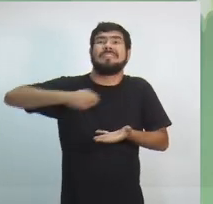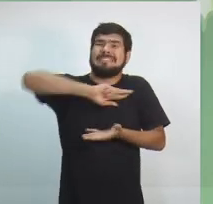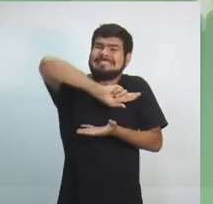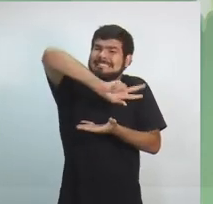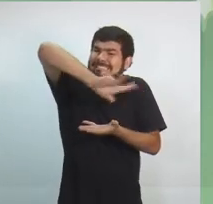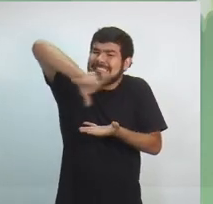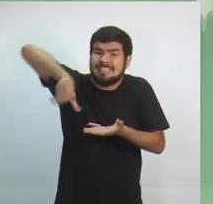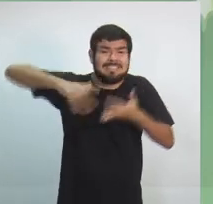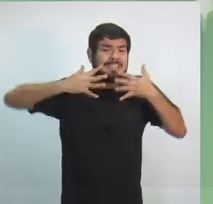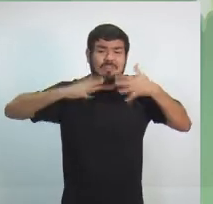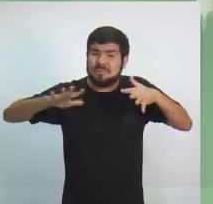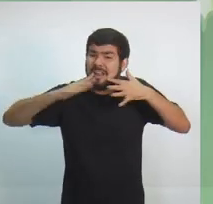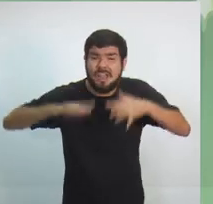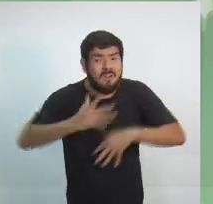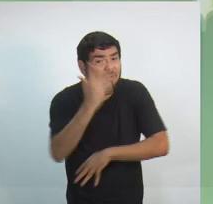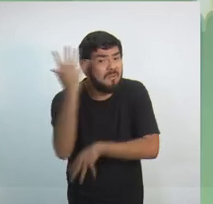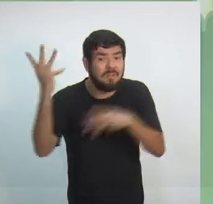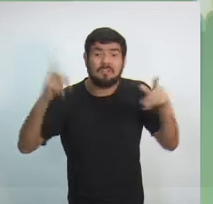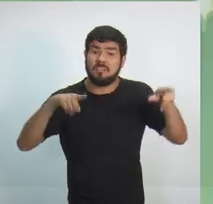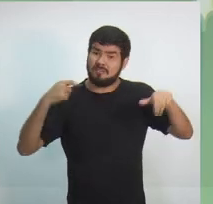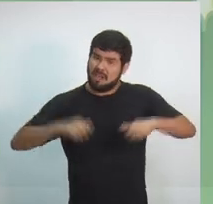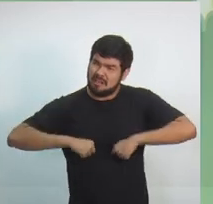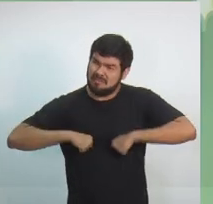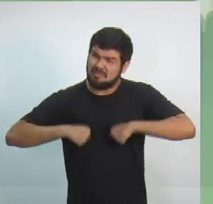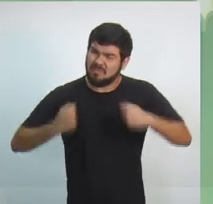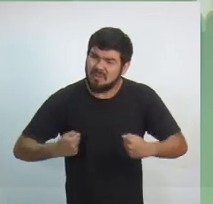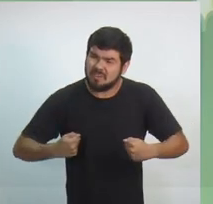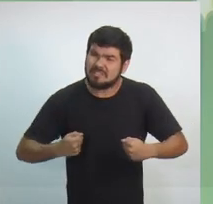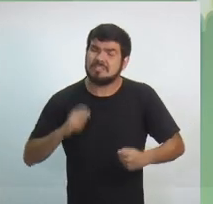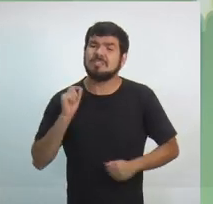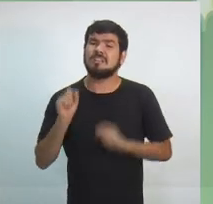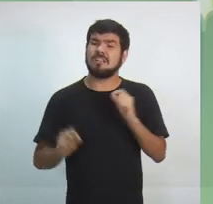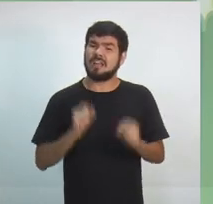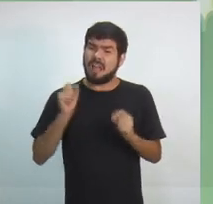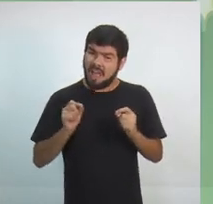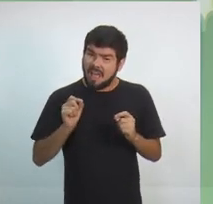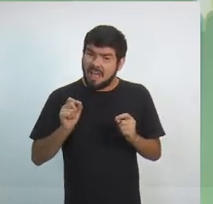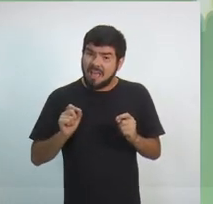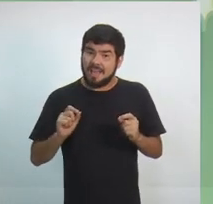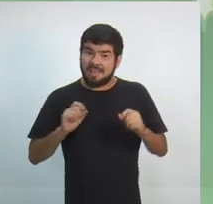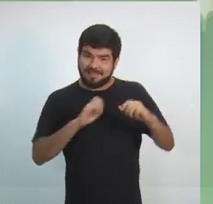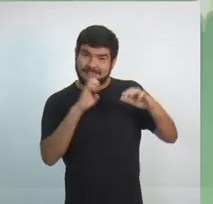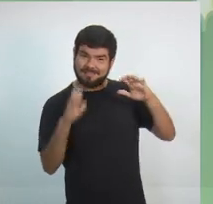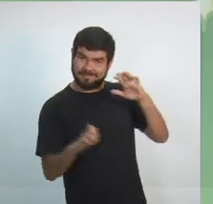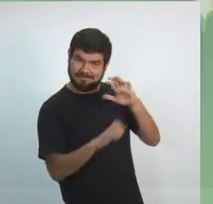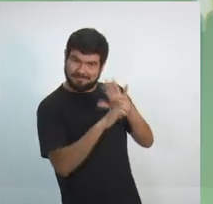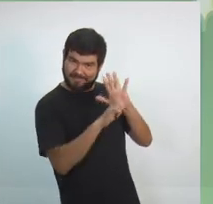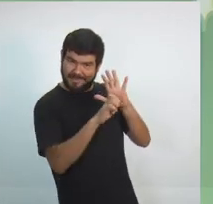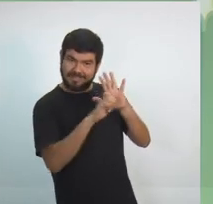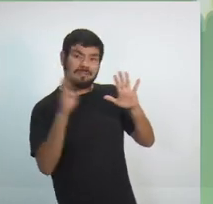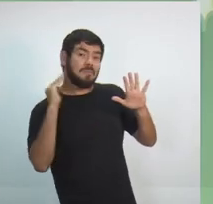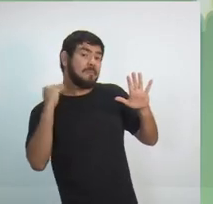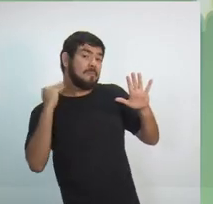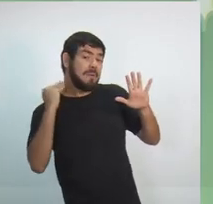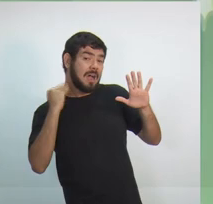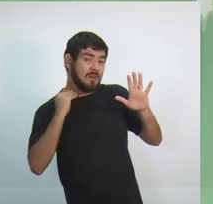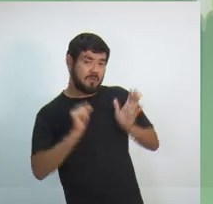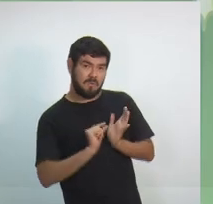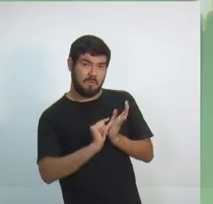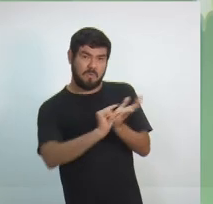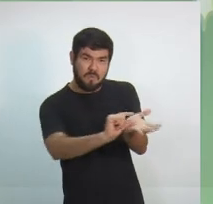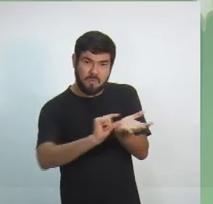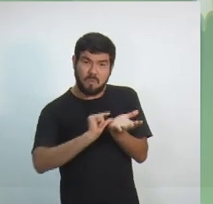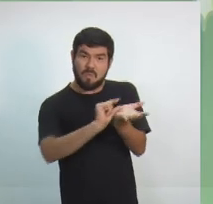natural. Portanto, nós vamos fazer um esforço muito grande para que a empresa de fomento do Estado, que cada governo muda de nome,